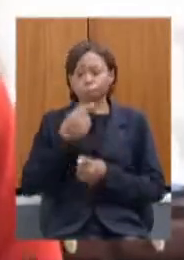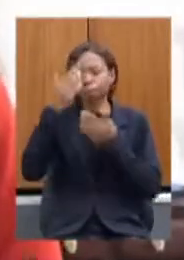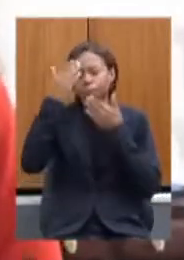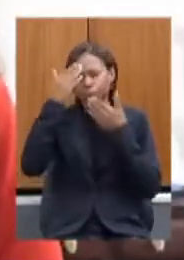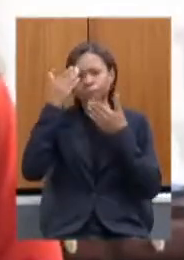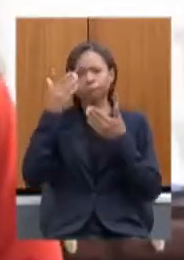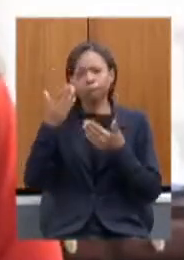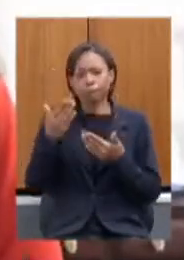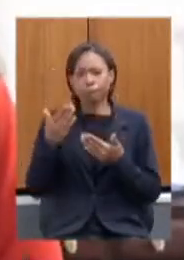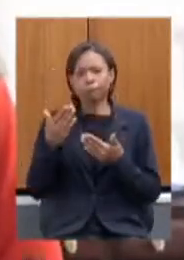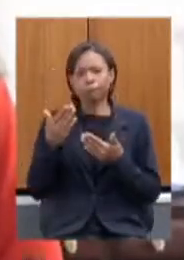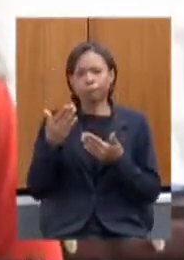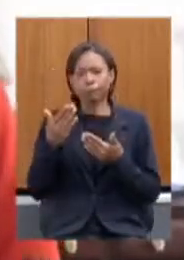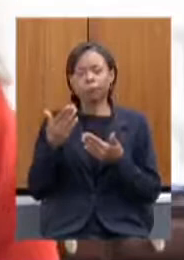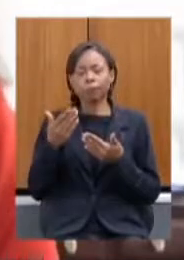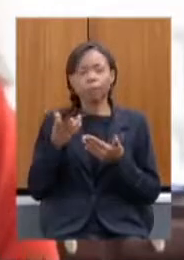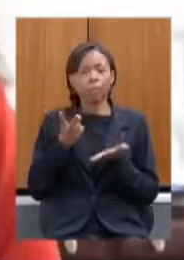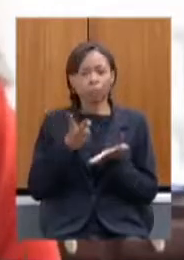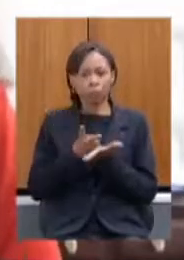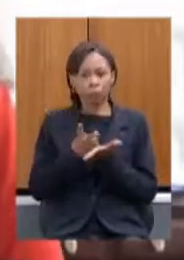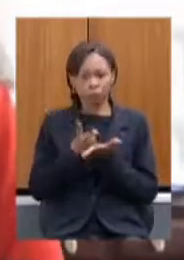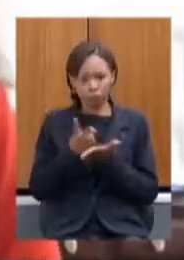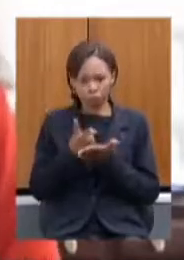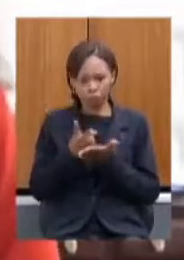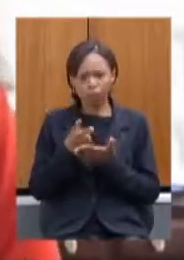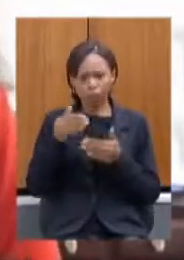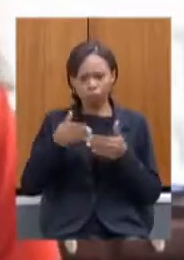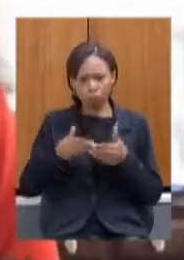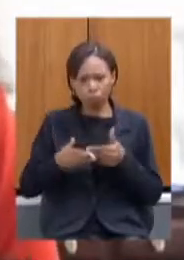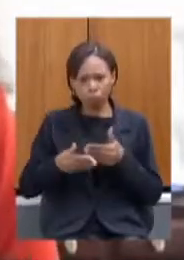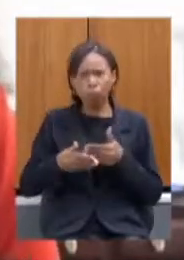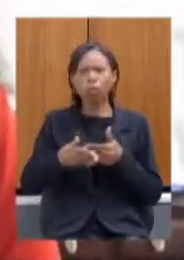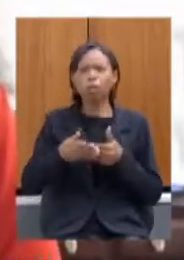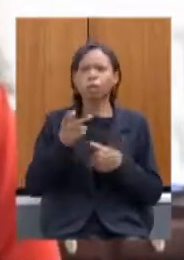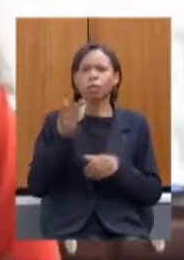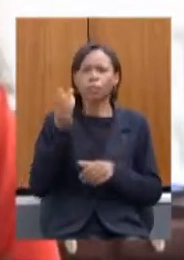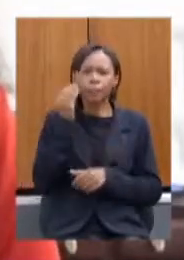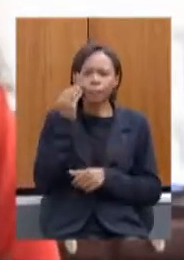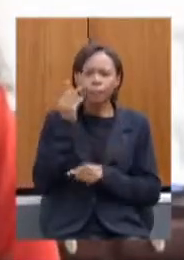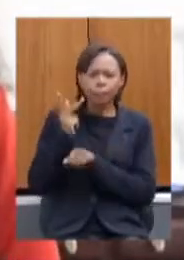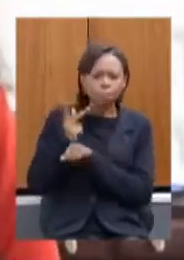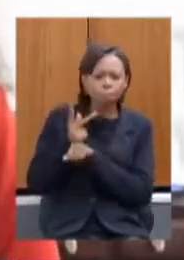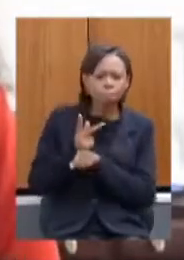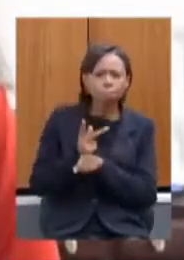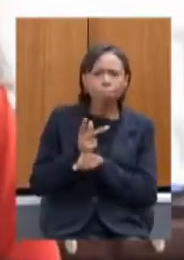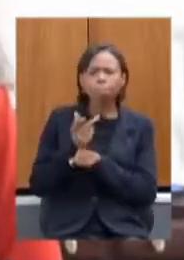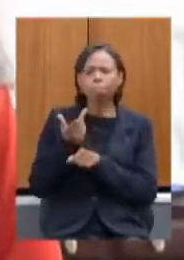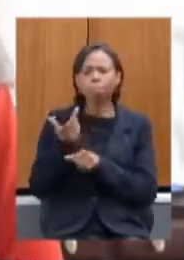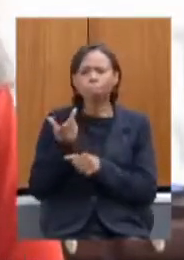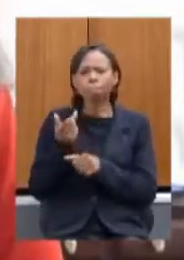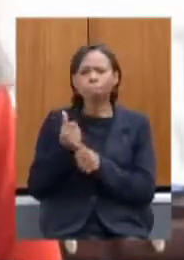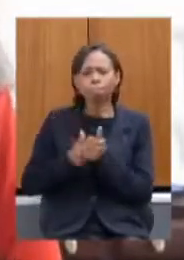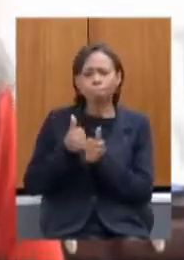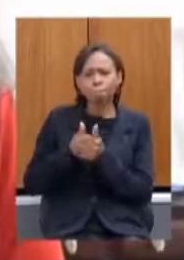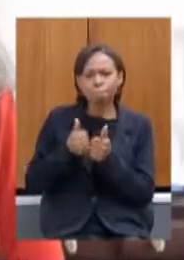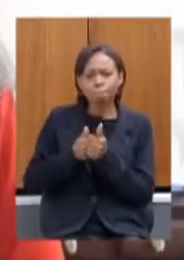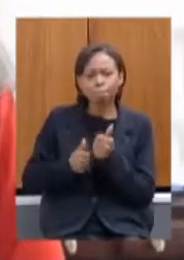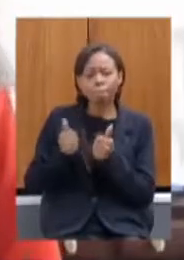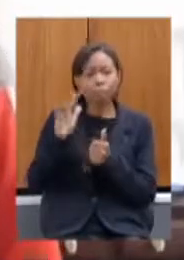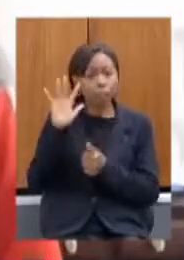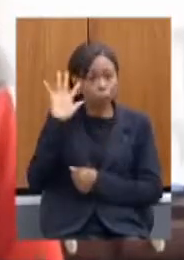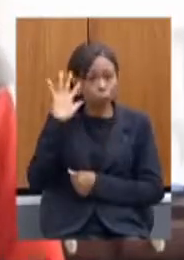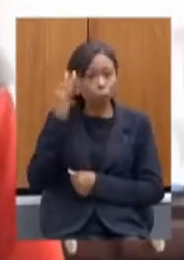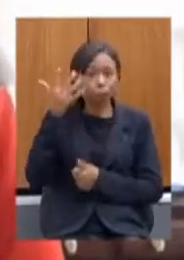vamos continuar aí né na busca de resolver essas questões e que nosso